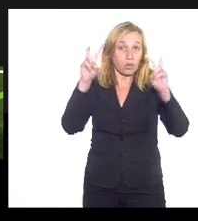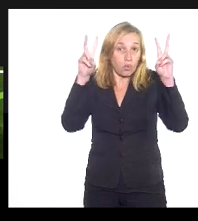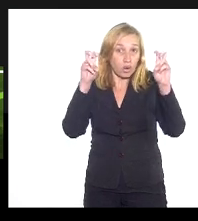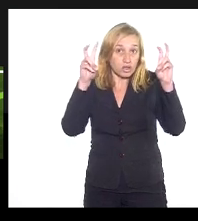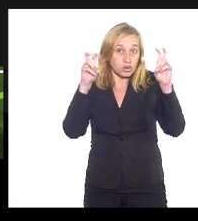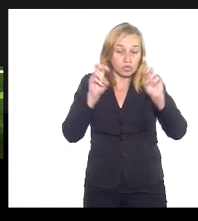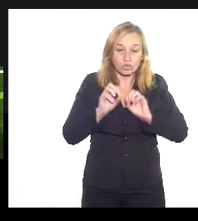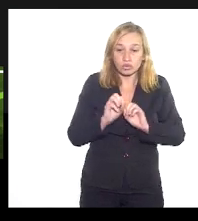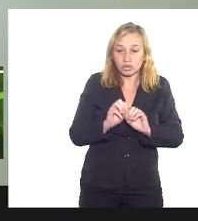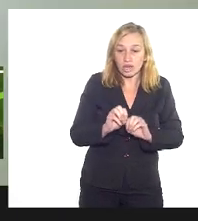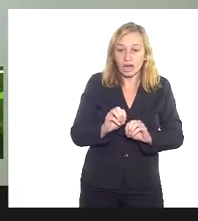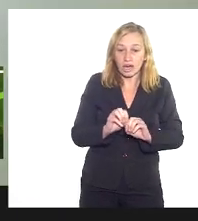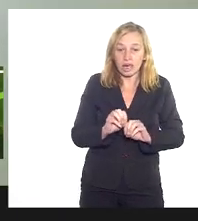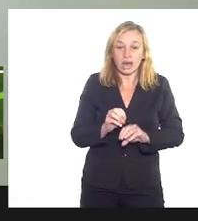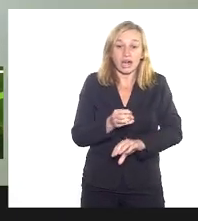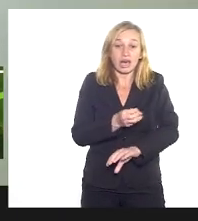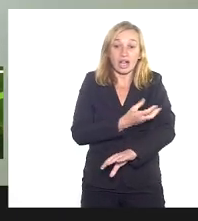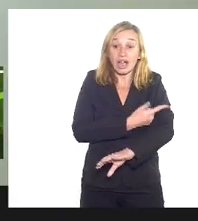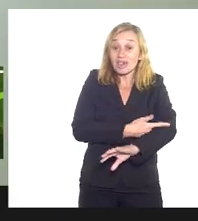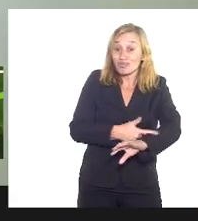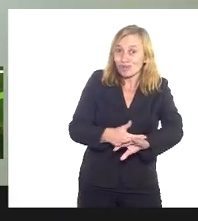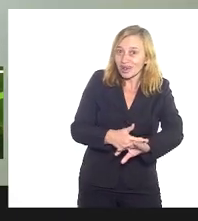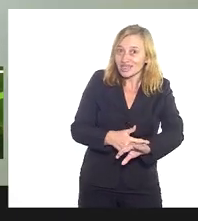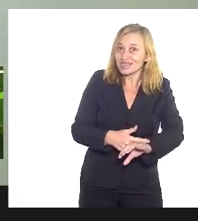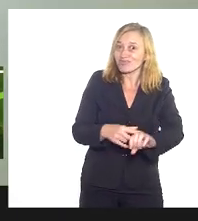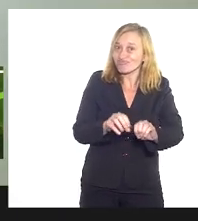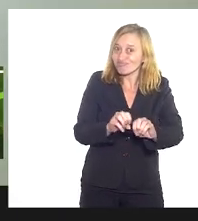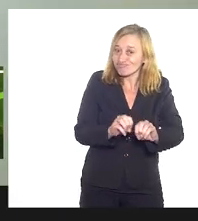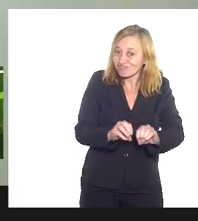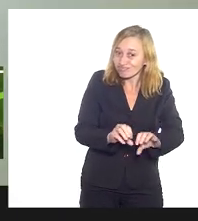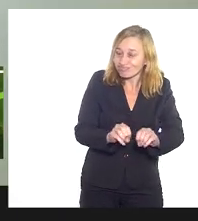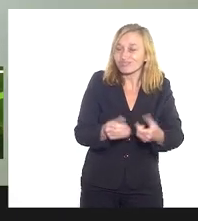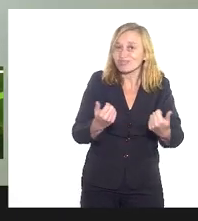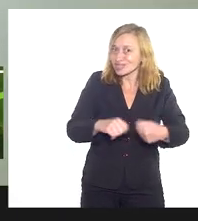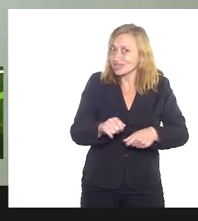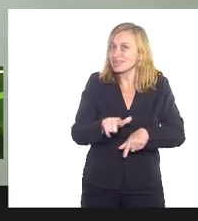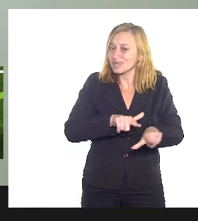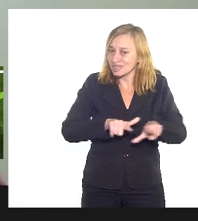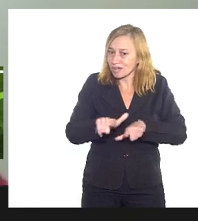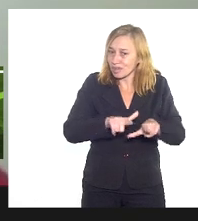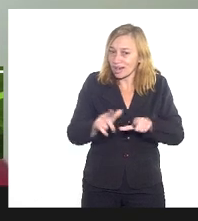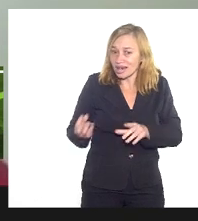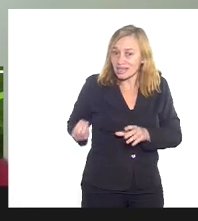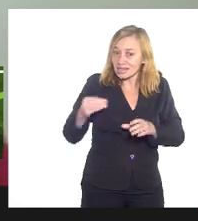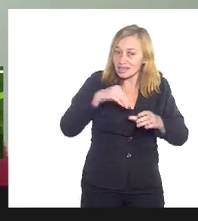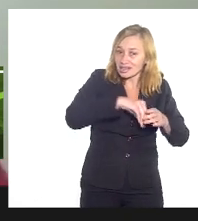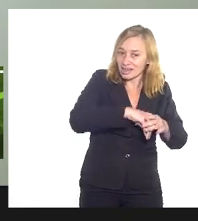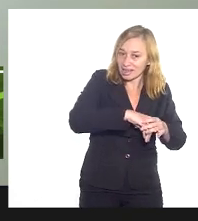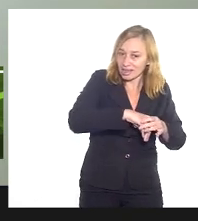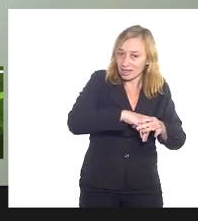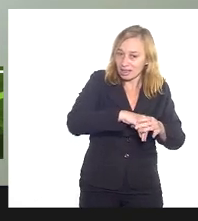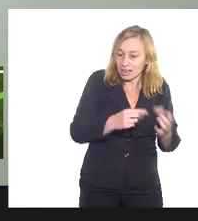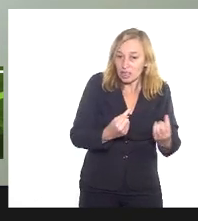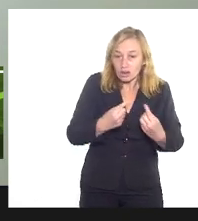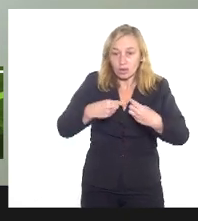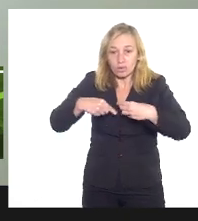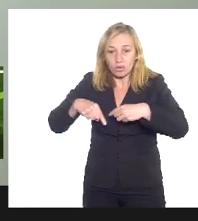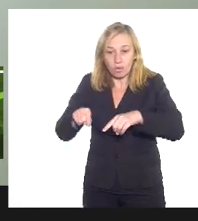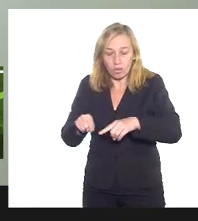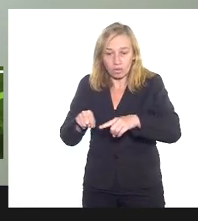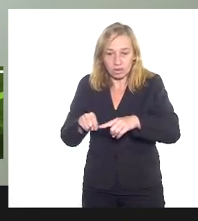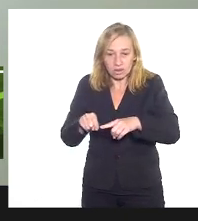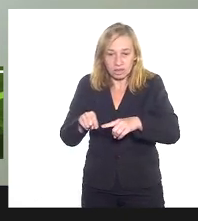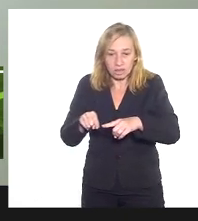da educação, a gente precisa trabalhar a educação, a gente precisa inserir, a gente precisa combater fora,